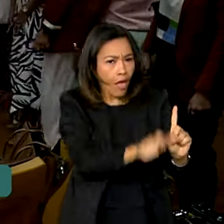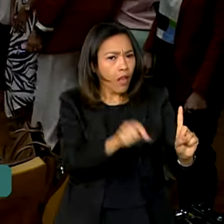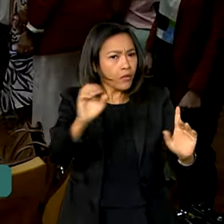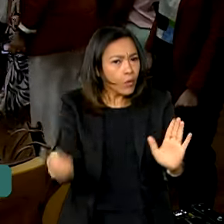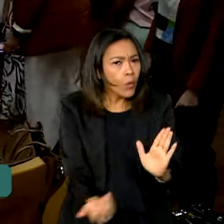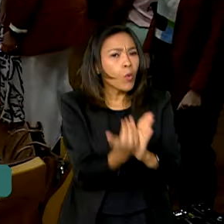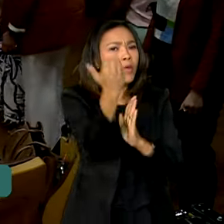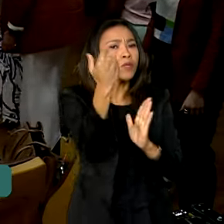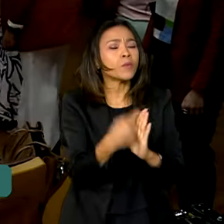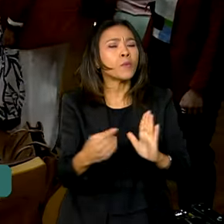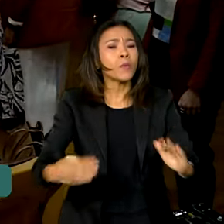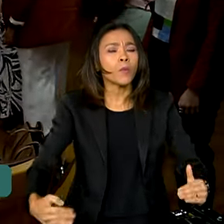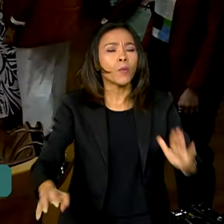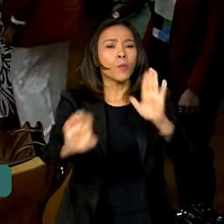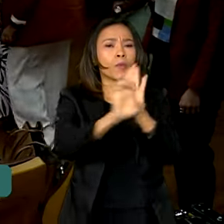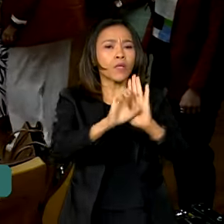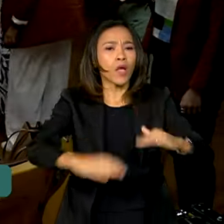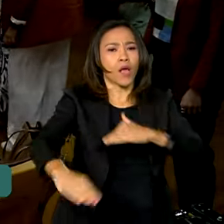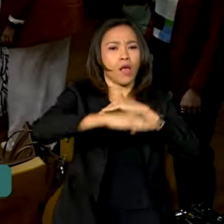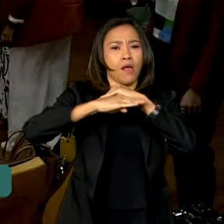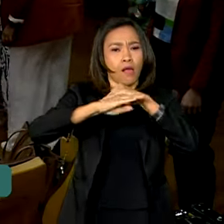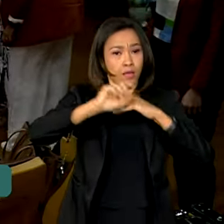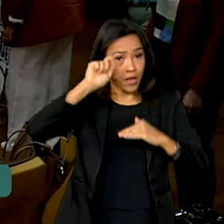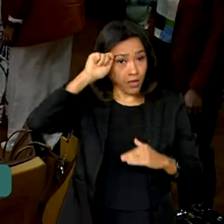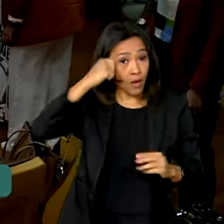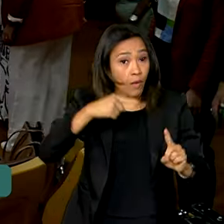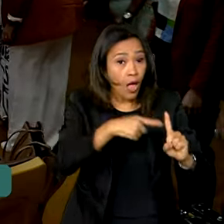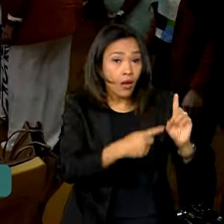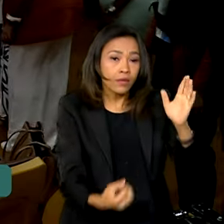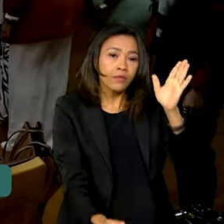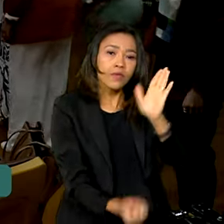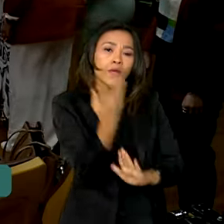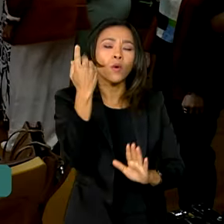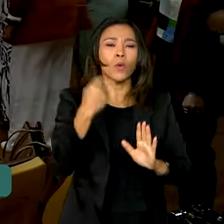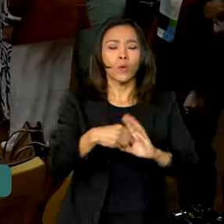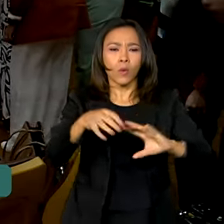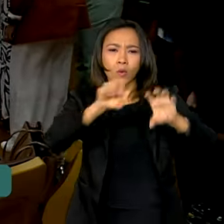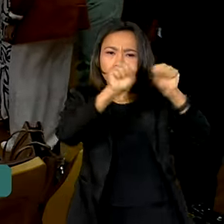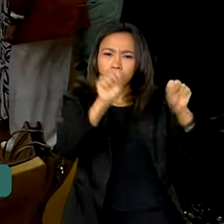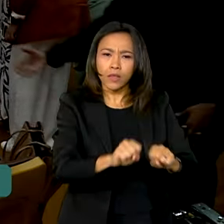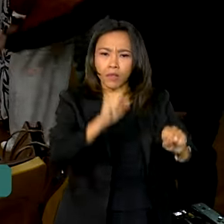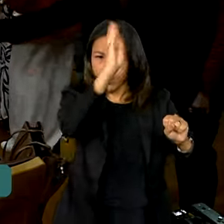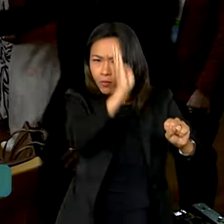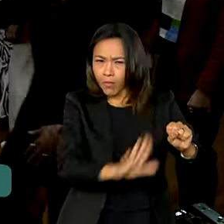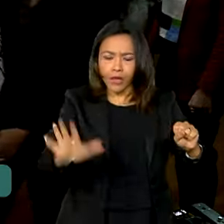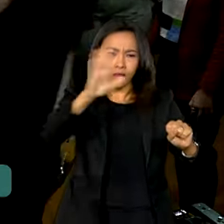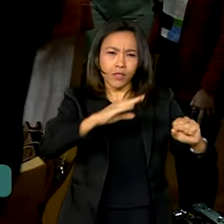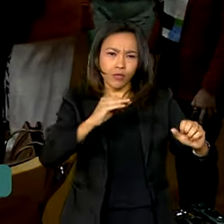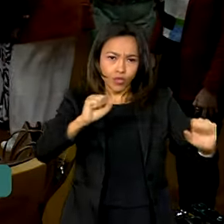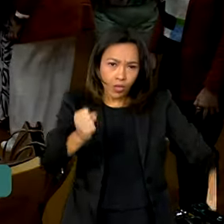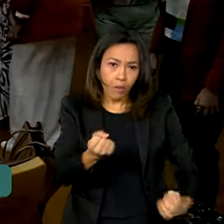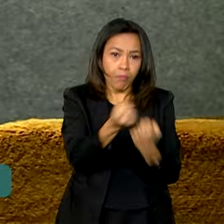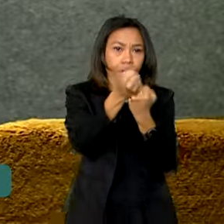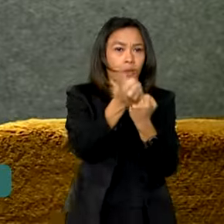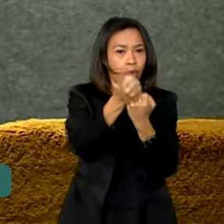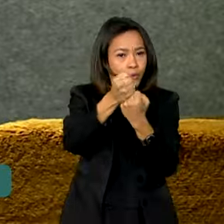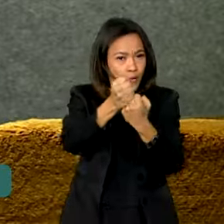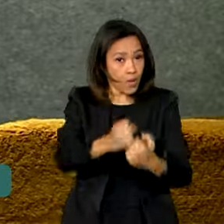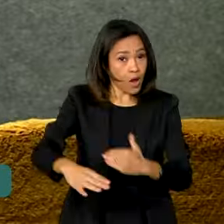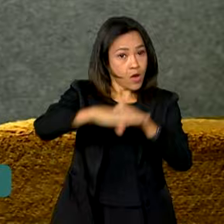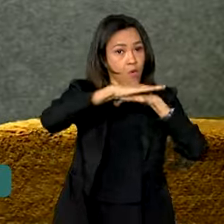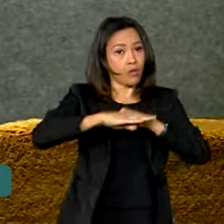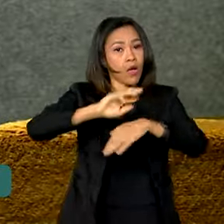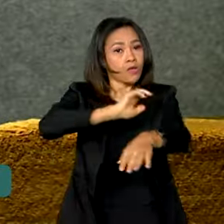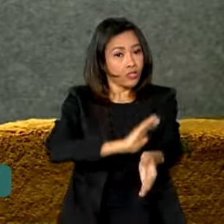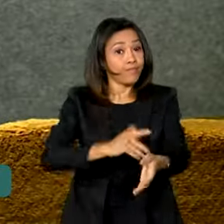do Estatuto da Igualdade Racial e criou o Sistema Nacional de Promoção da Igualdade Racial. Que a gente